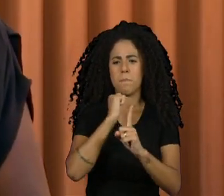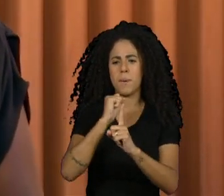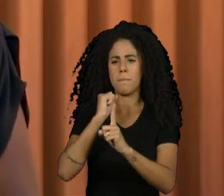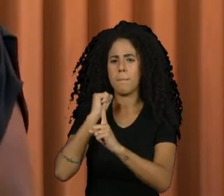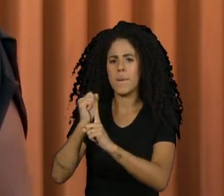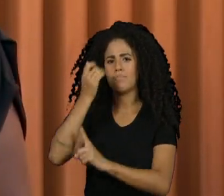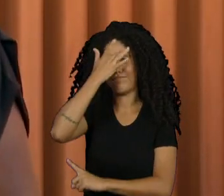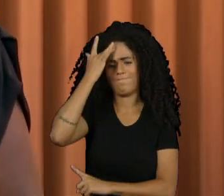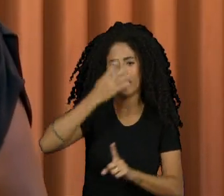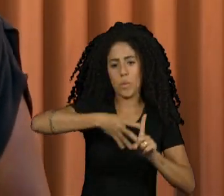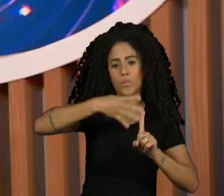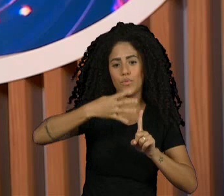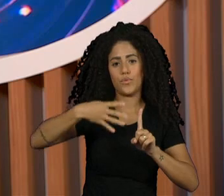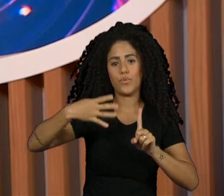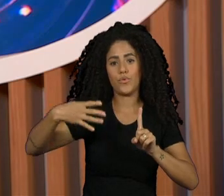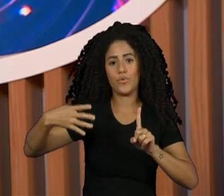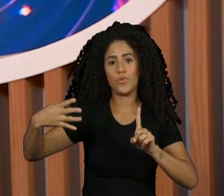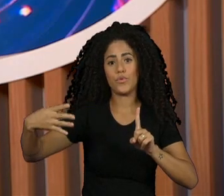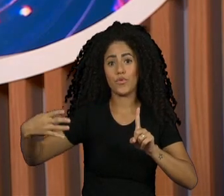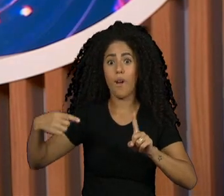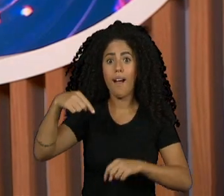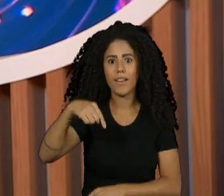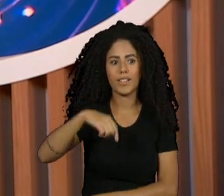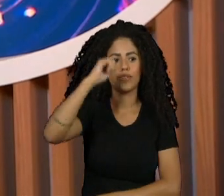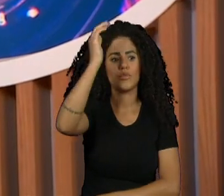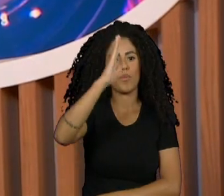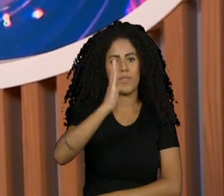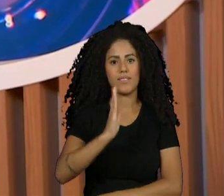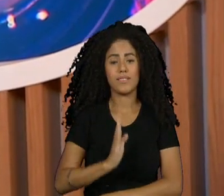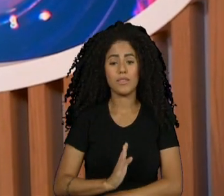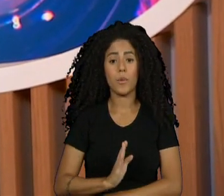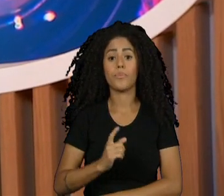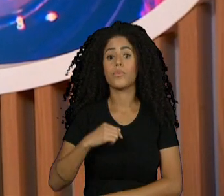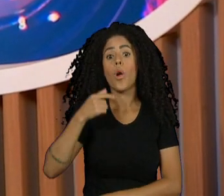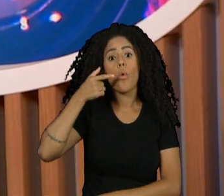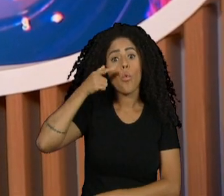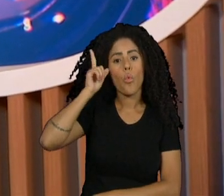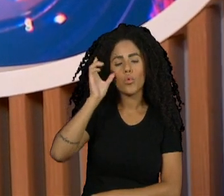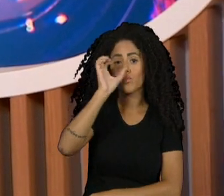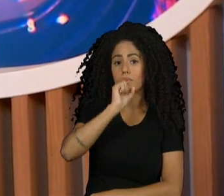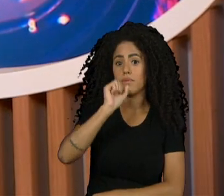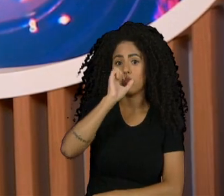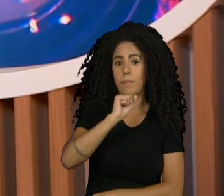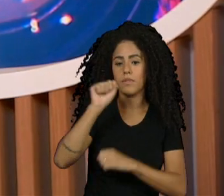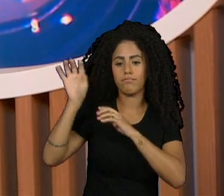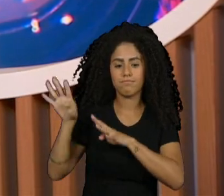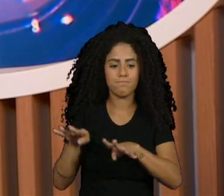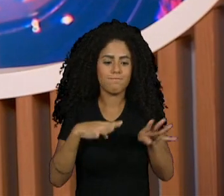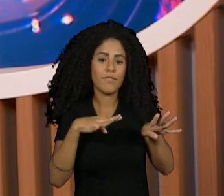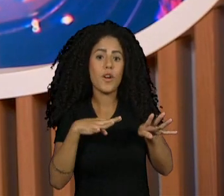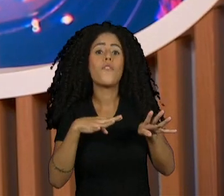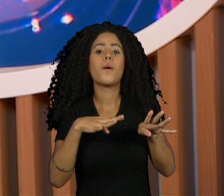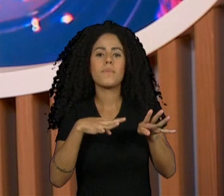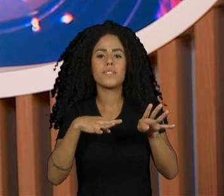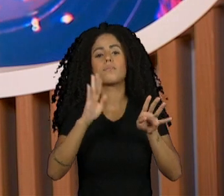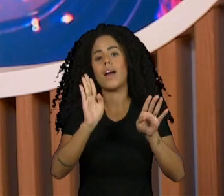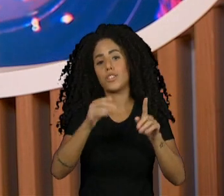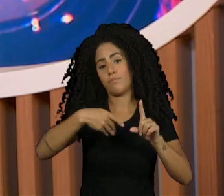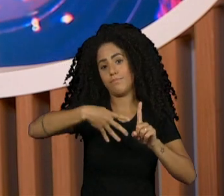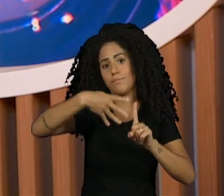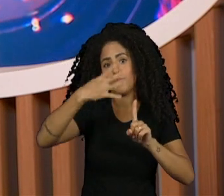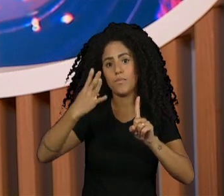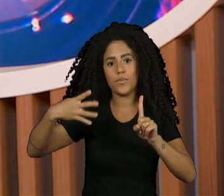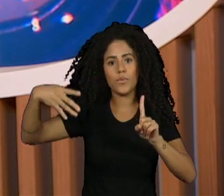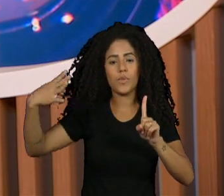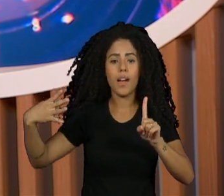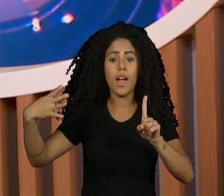comunidade no mundo. No último sábado, celebramos o Dia da Visibilidade Trans. E o Estação Livre quer contar